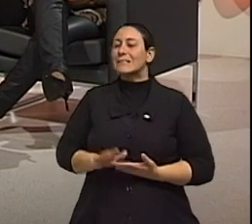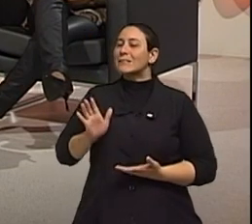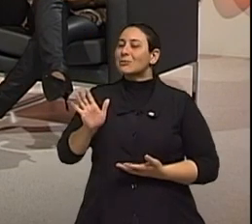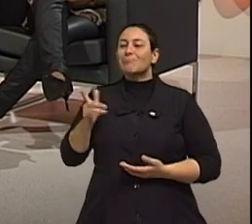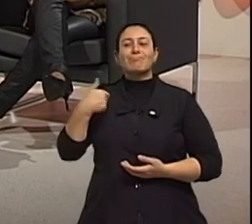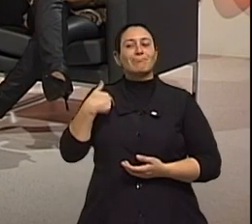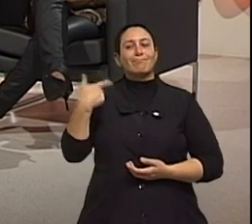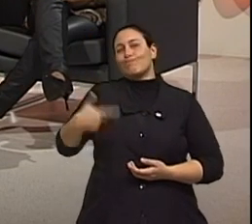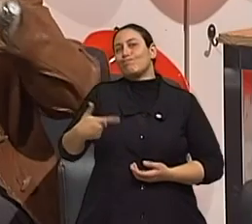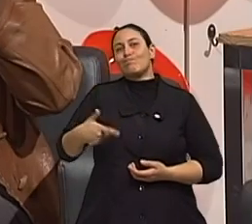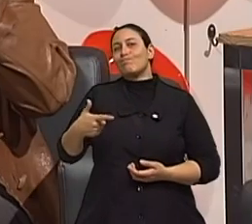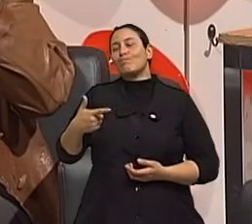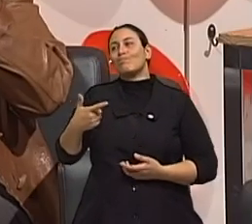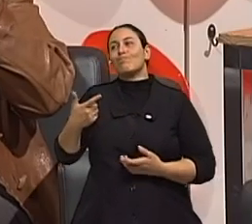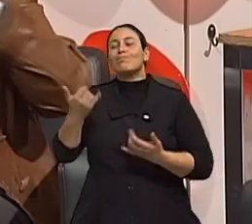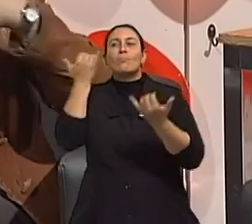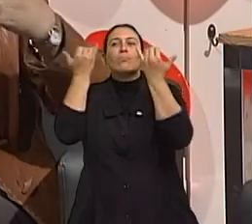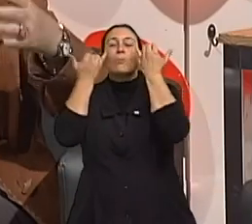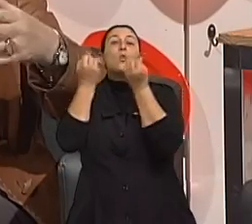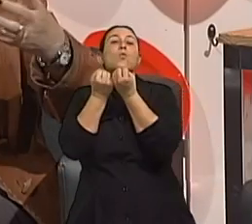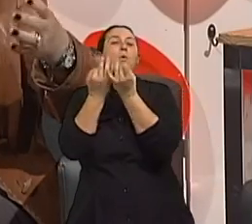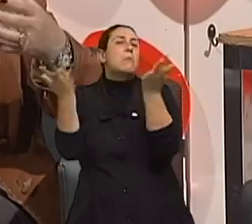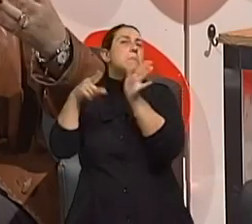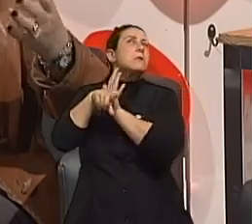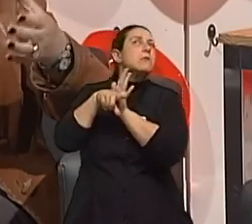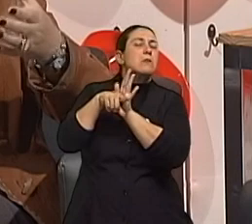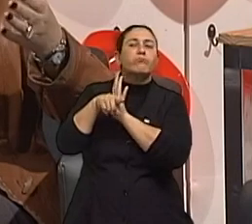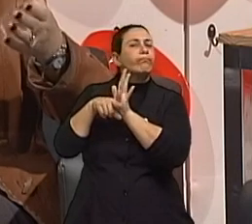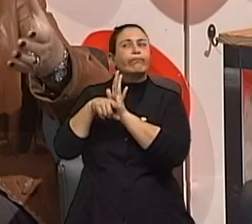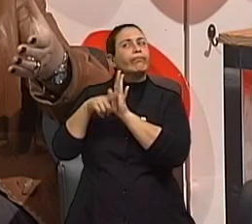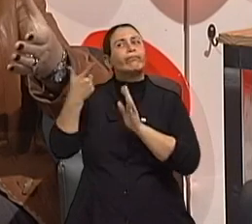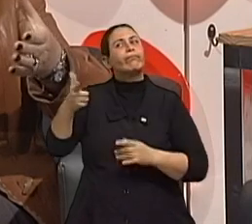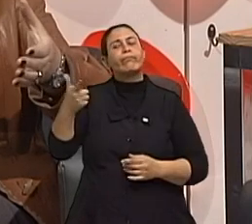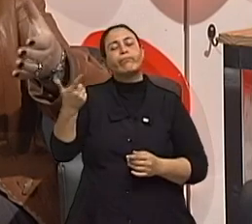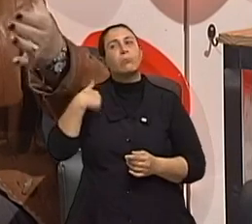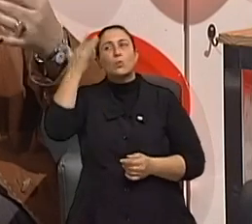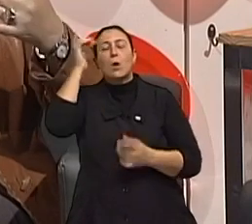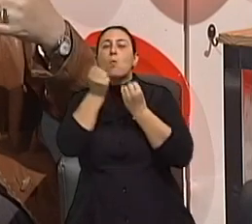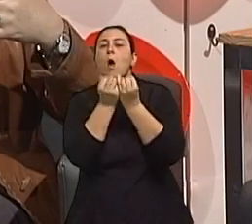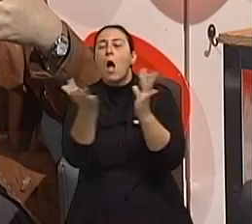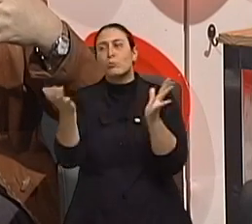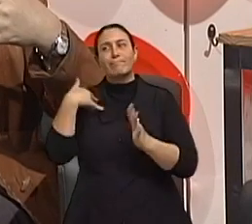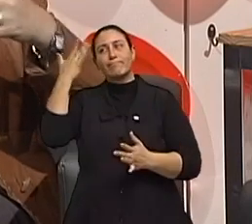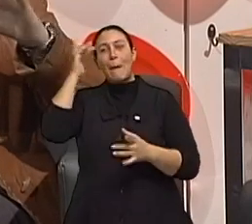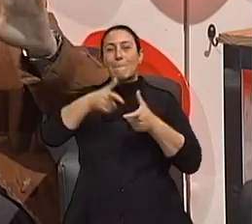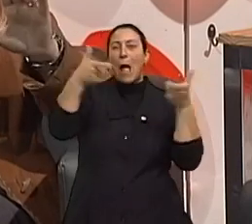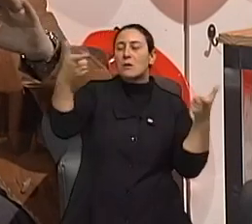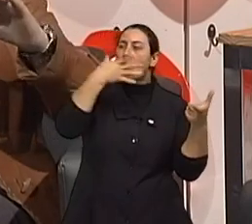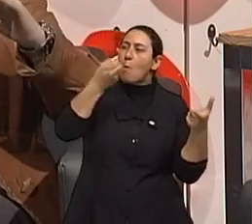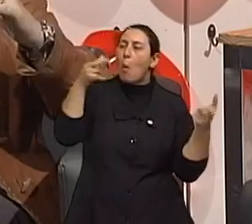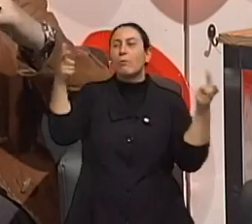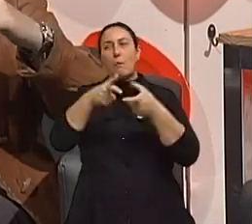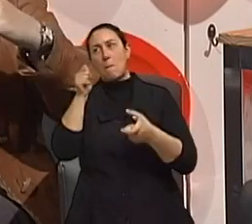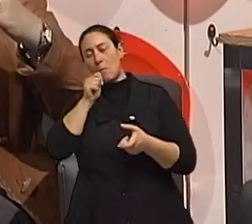notícia do ponto de pesquisa, então não tenho nenhum dado científico. Certo, certo. Nós estamos falando de pesquisa.